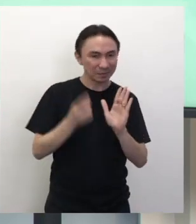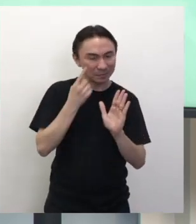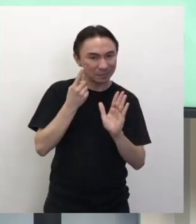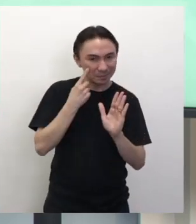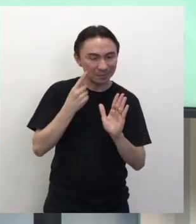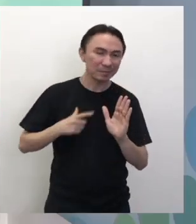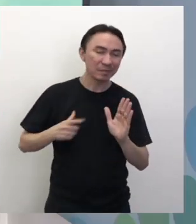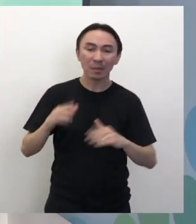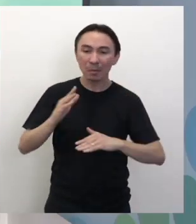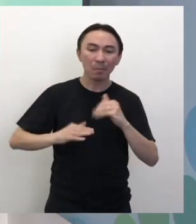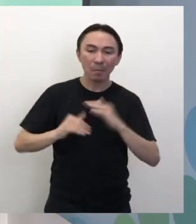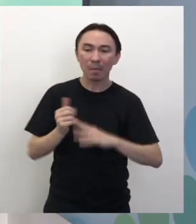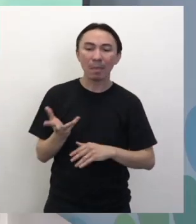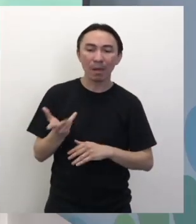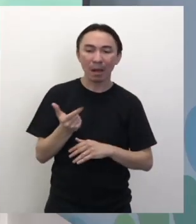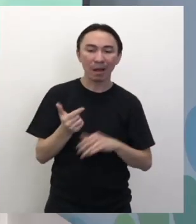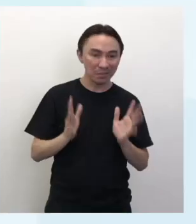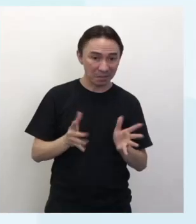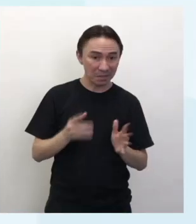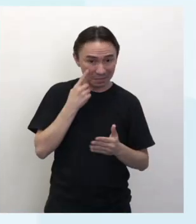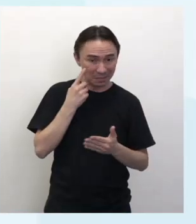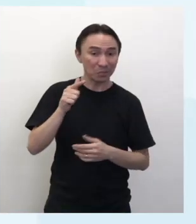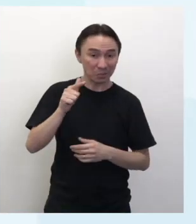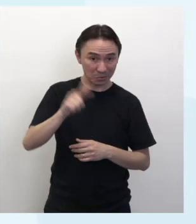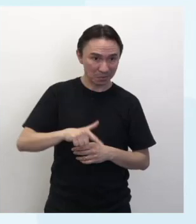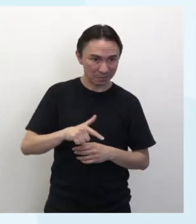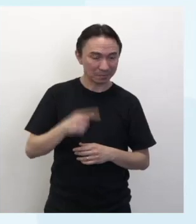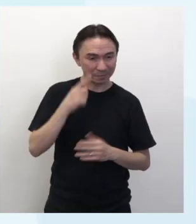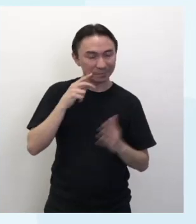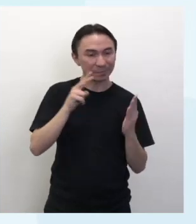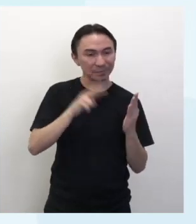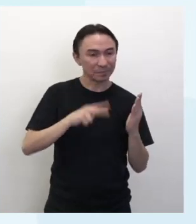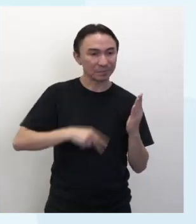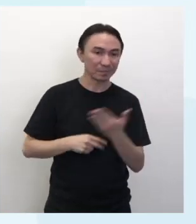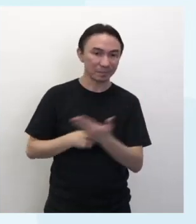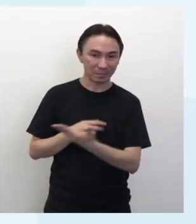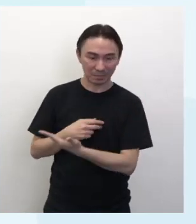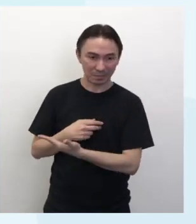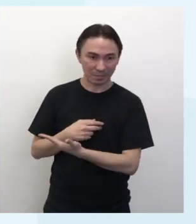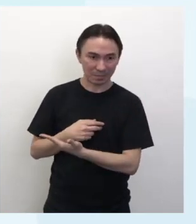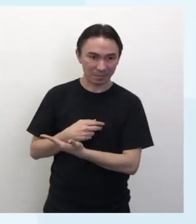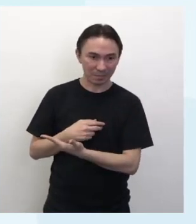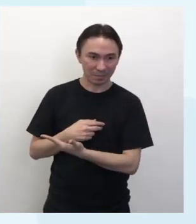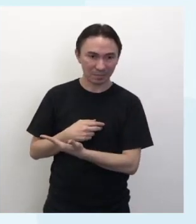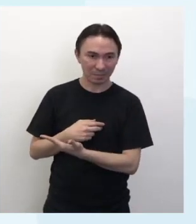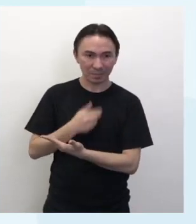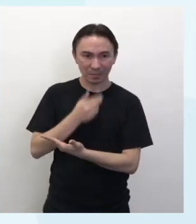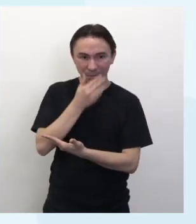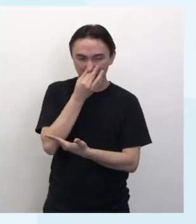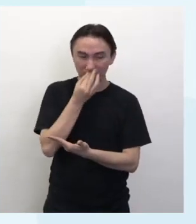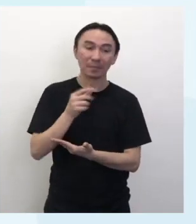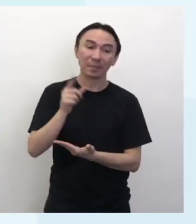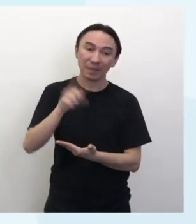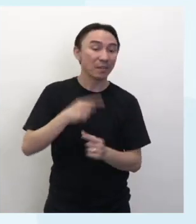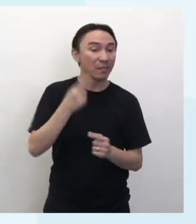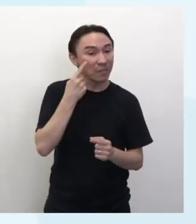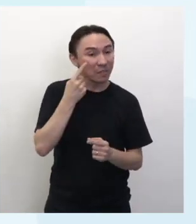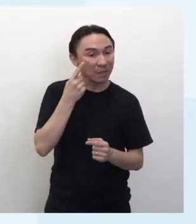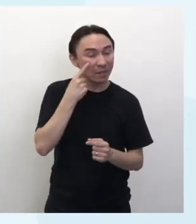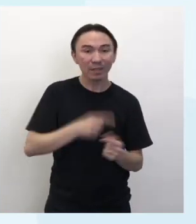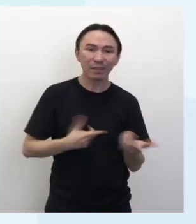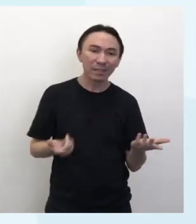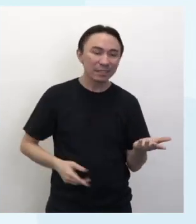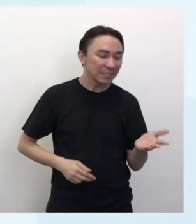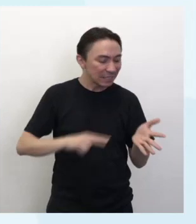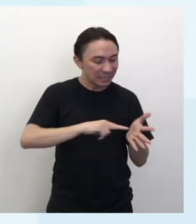habilidade pra vocês, então eu não vou repetir, né? Mas é reconhecer o efeito de sentido, tá? Então